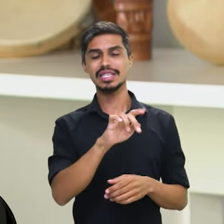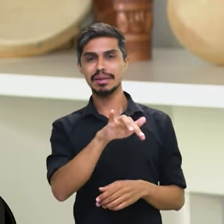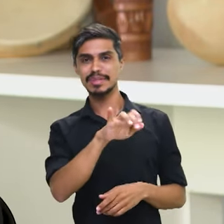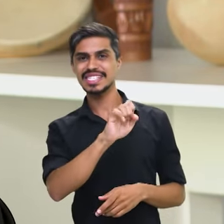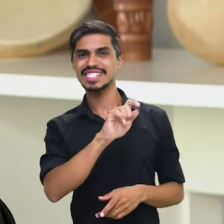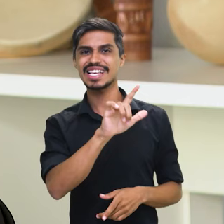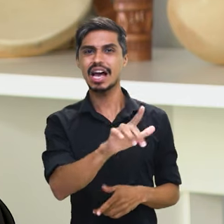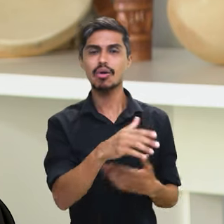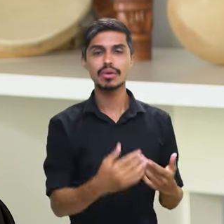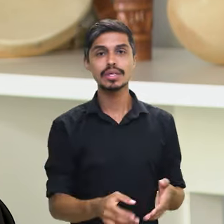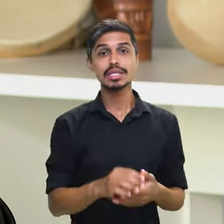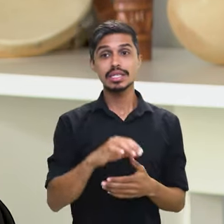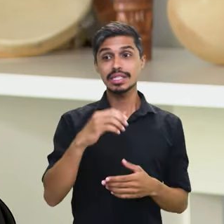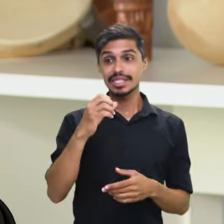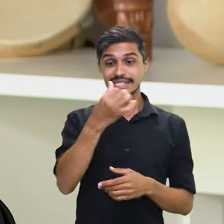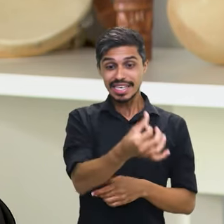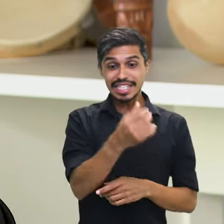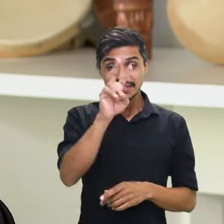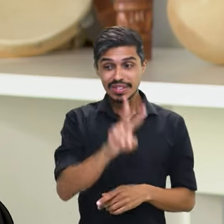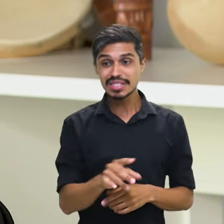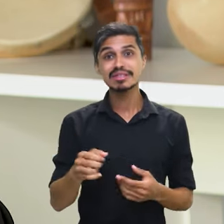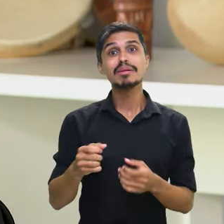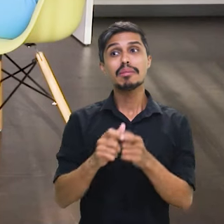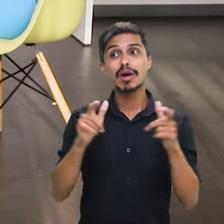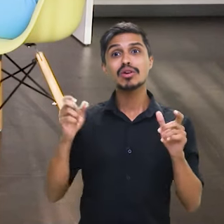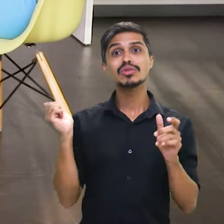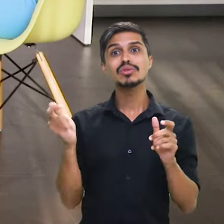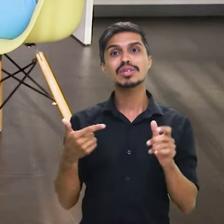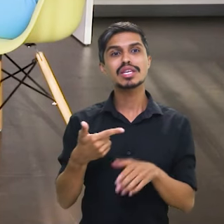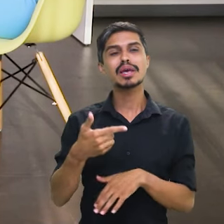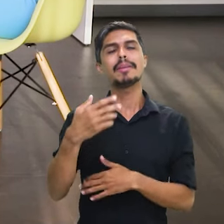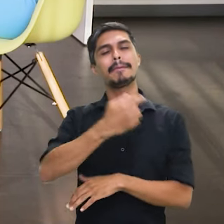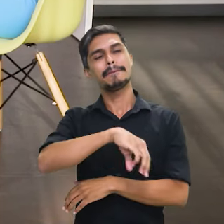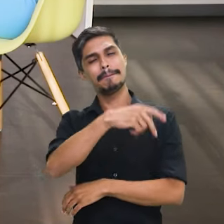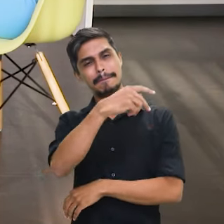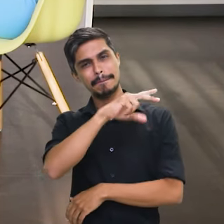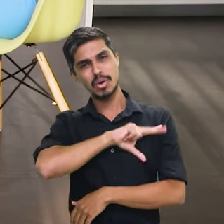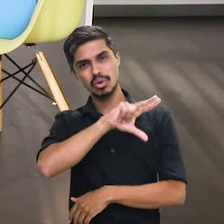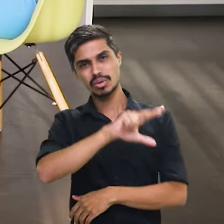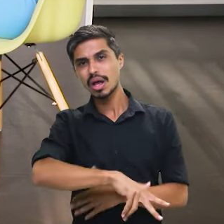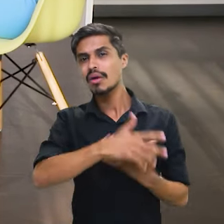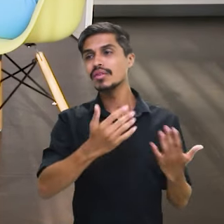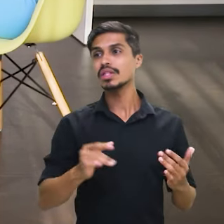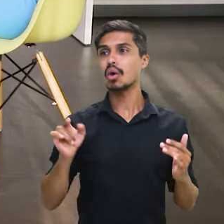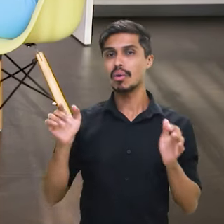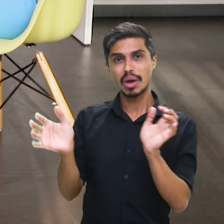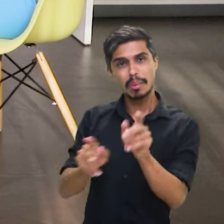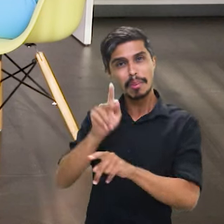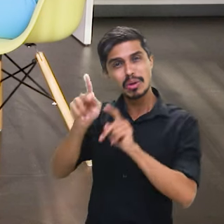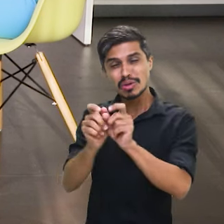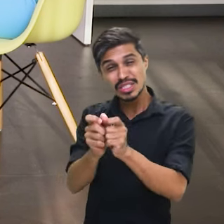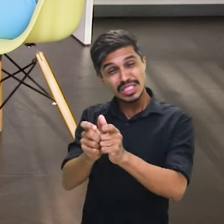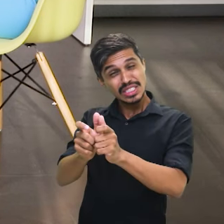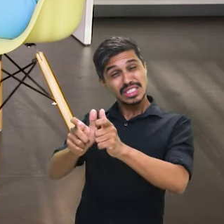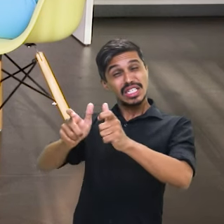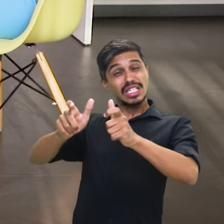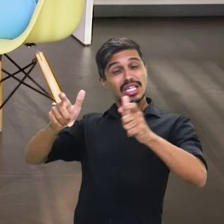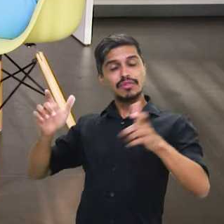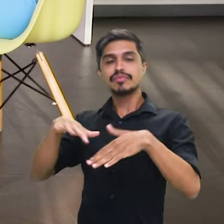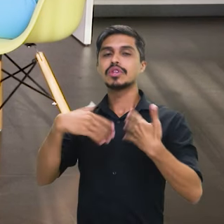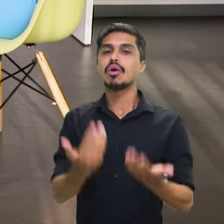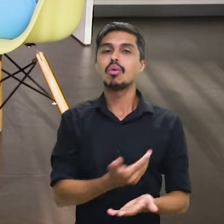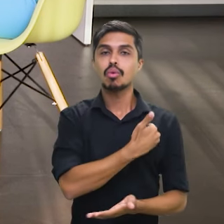seis vezes maior do que Portugal. Ou seja, é muita gente que precisa do governo federal, governo municipal, governo estadual